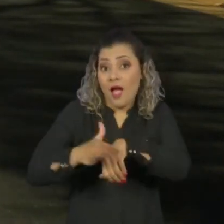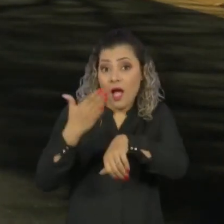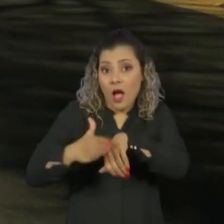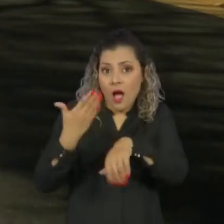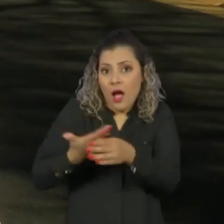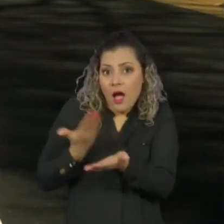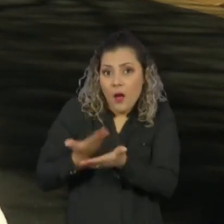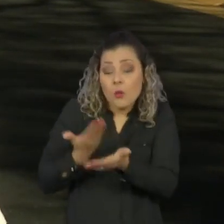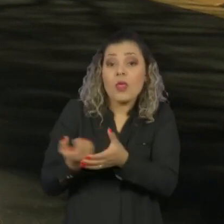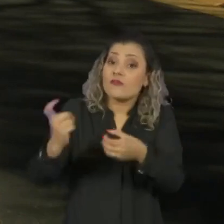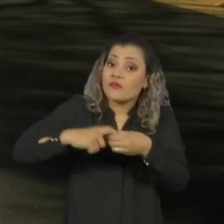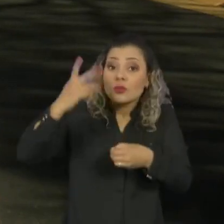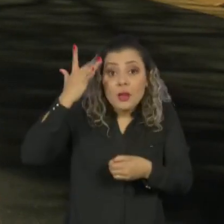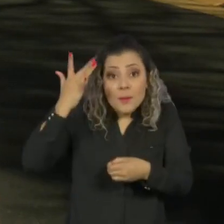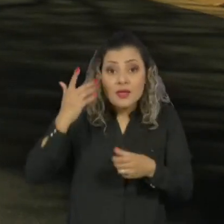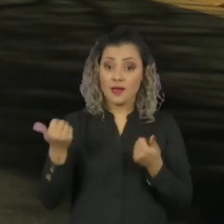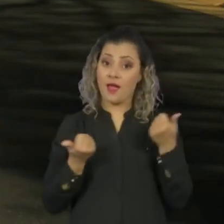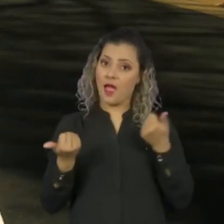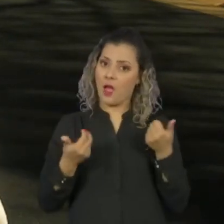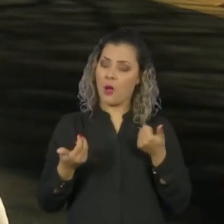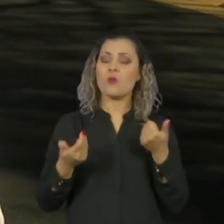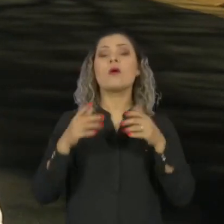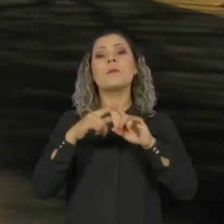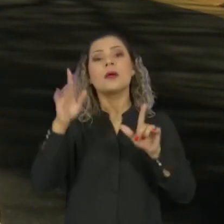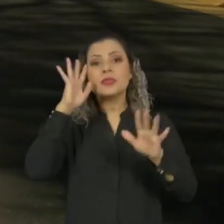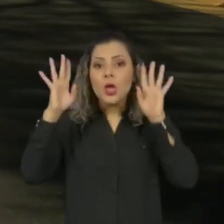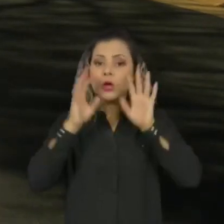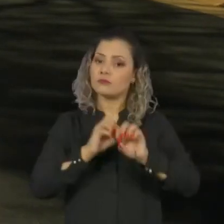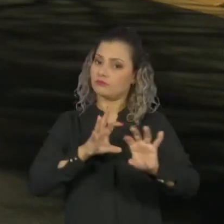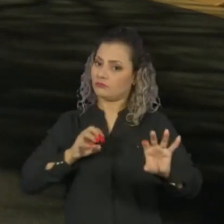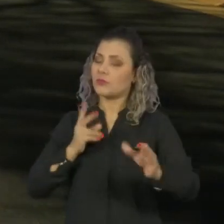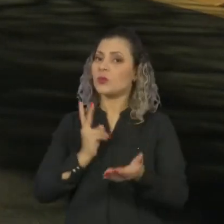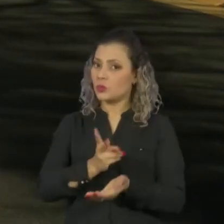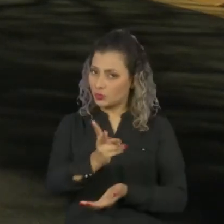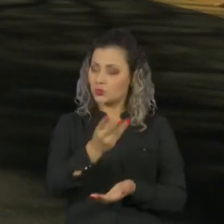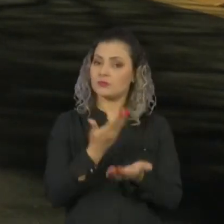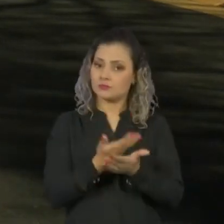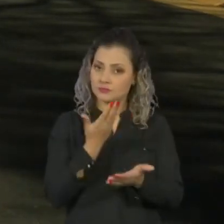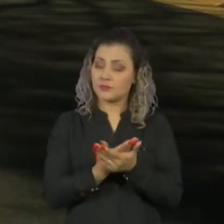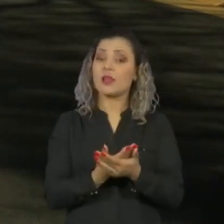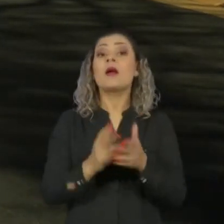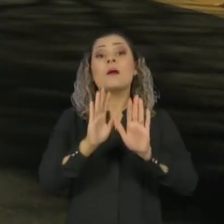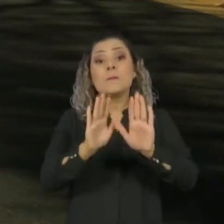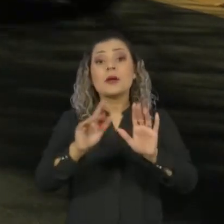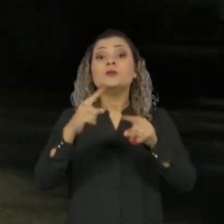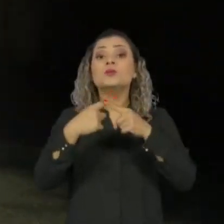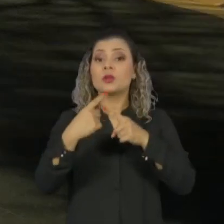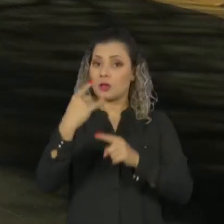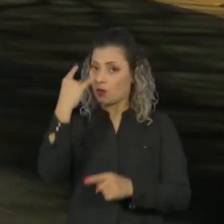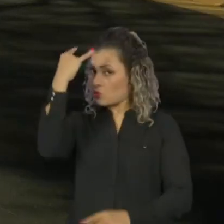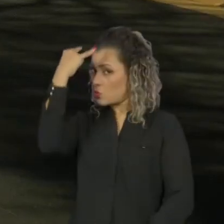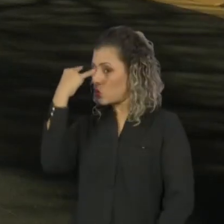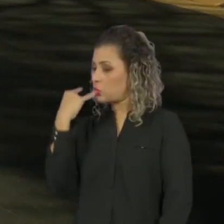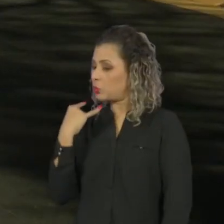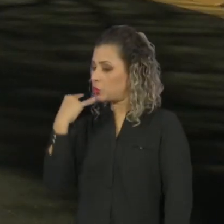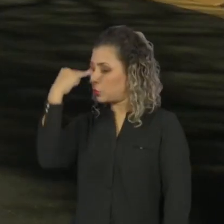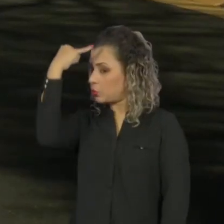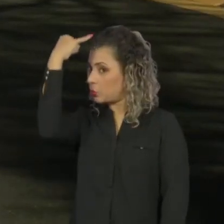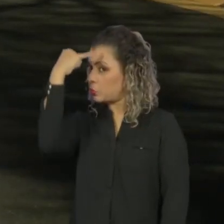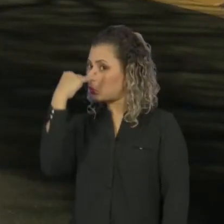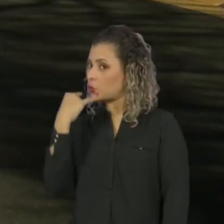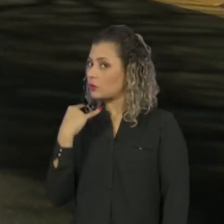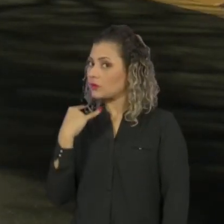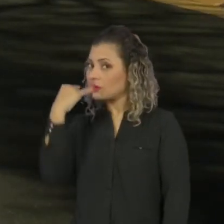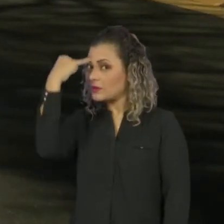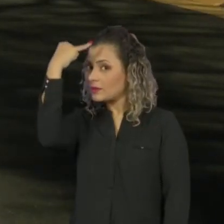recomeçam amanhã. Já as teóricas serão remotas graças a um sistema de reconhecimento facial em que os alunos poderão